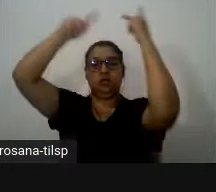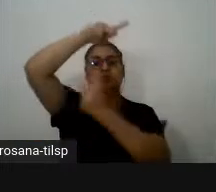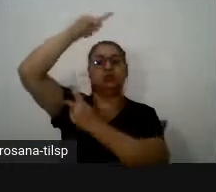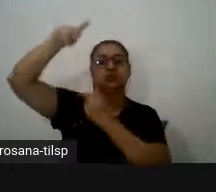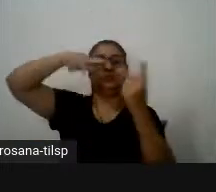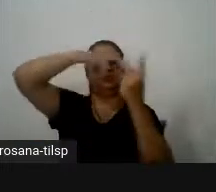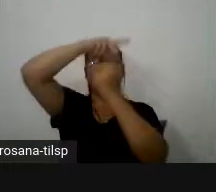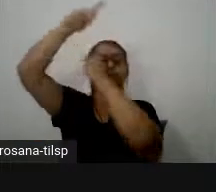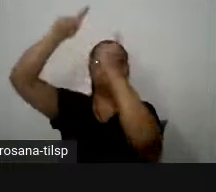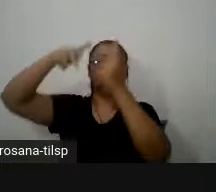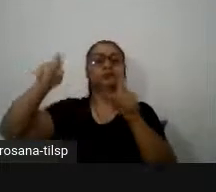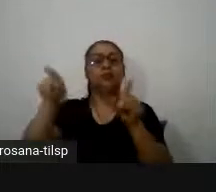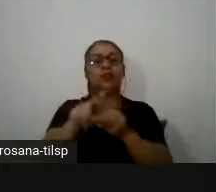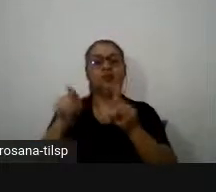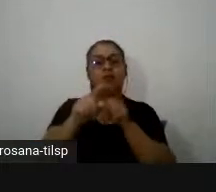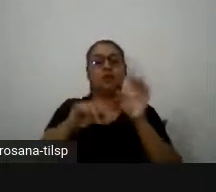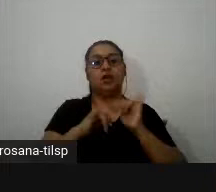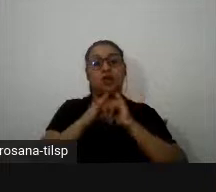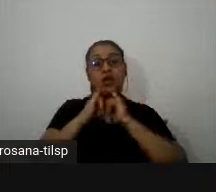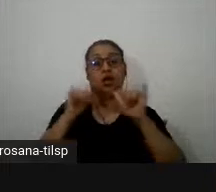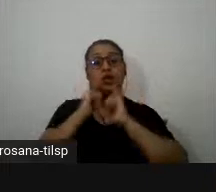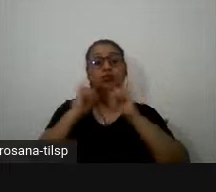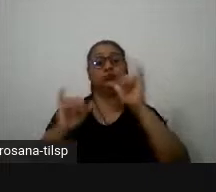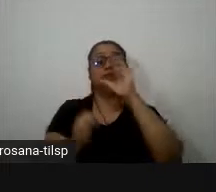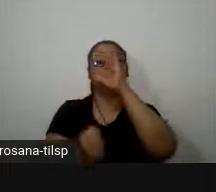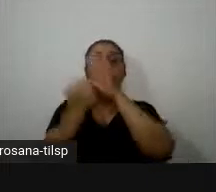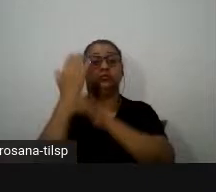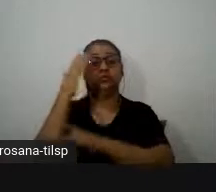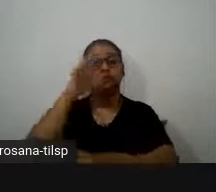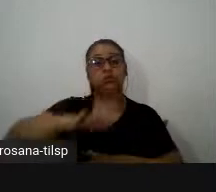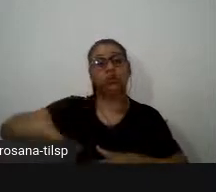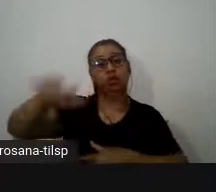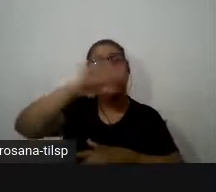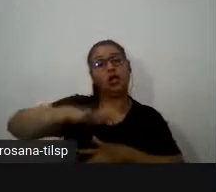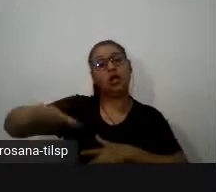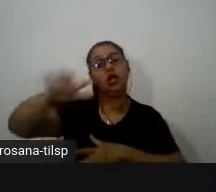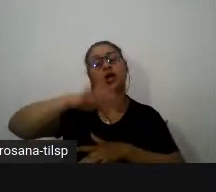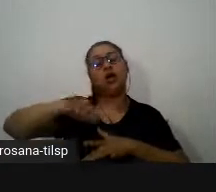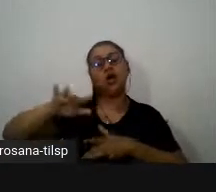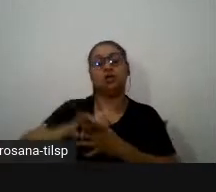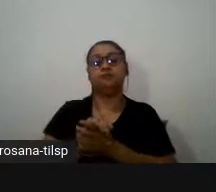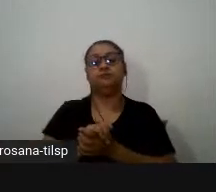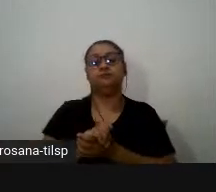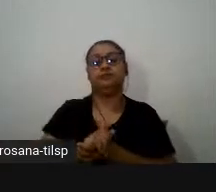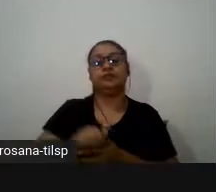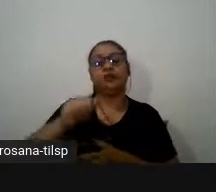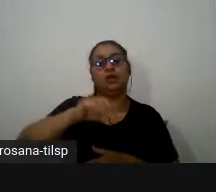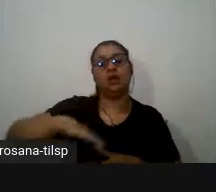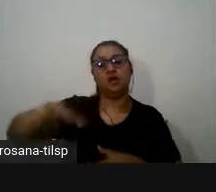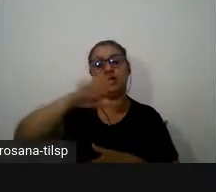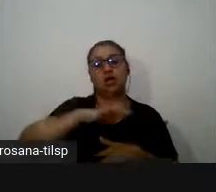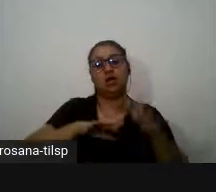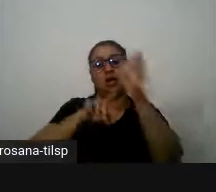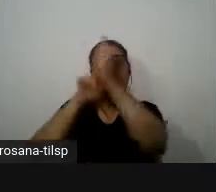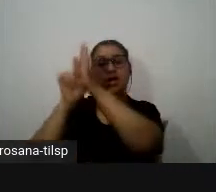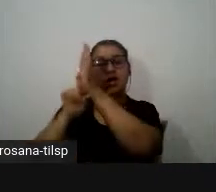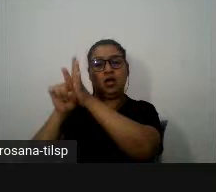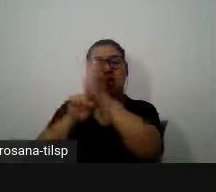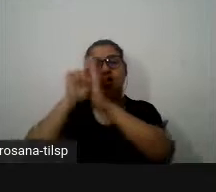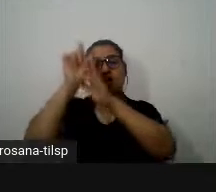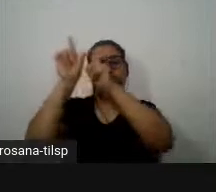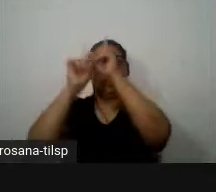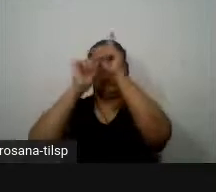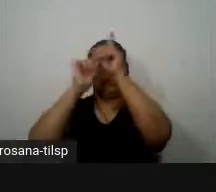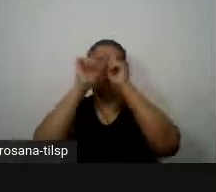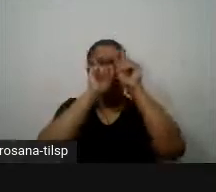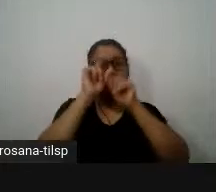que divulga um acontecimento científico na área da astronomia e que no qual nós observamos o recurso à primeira